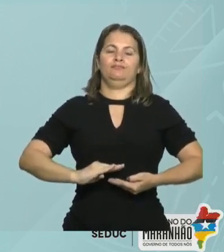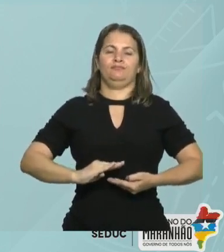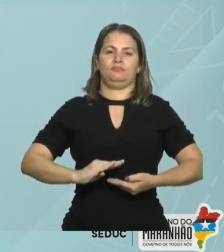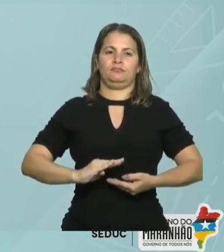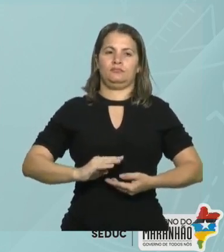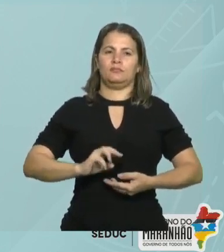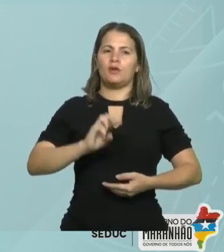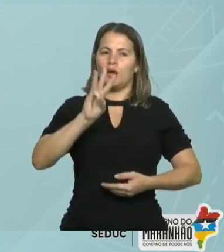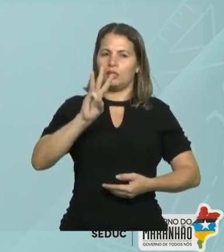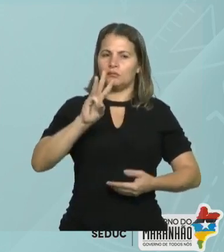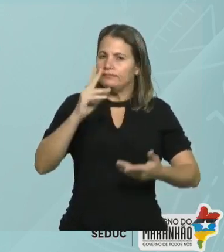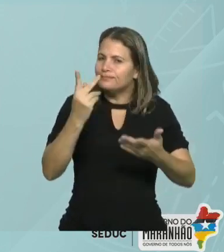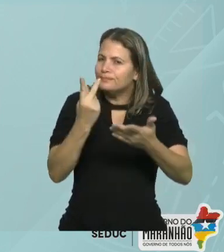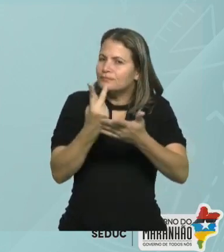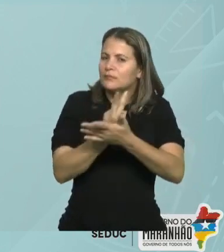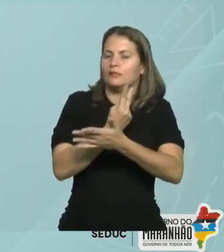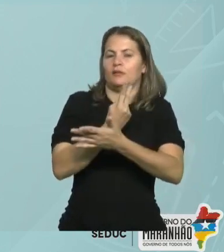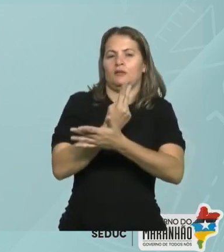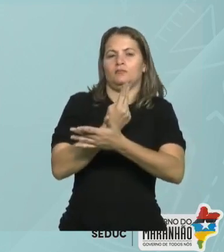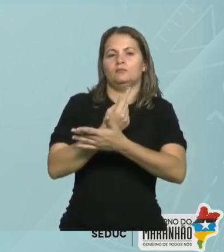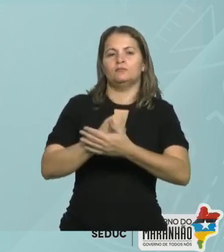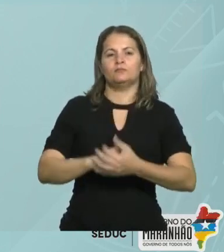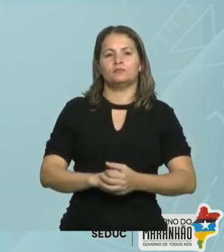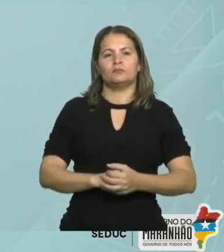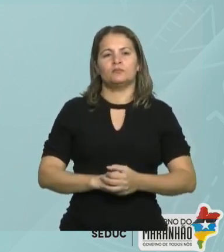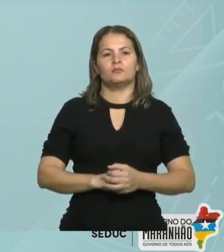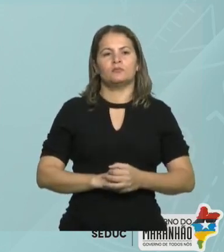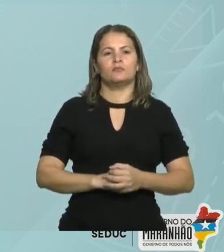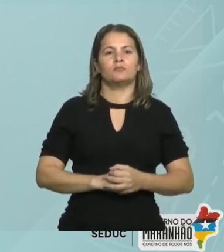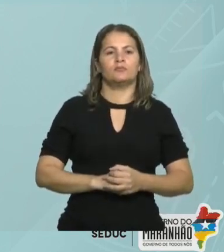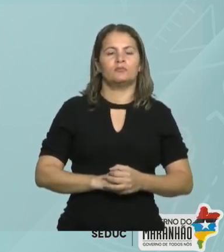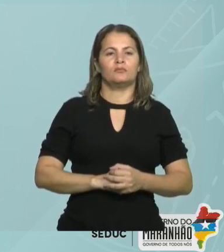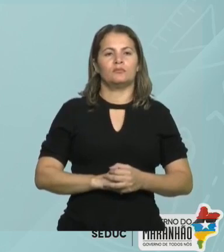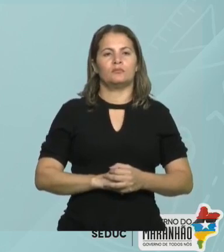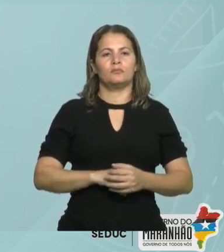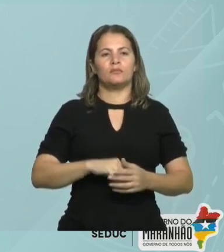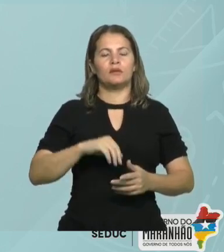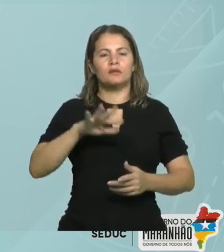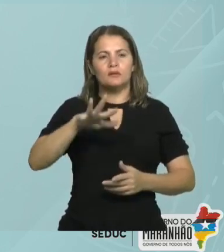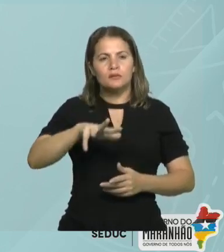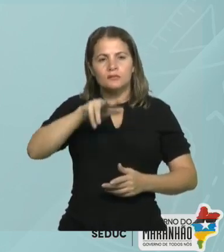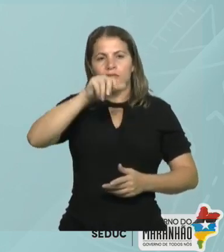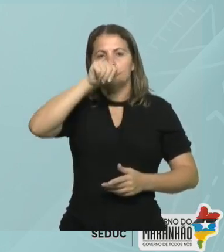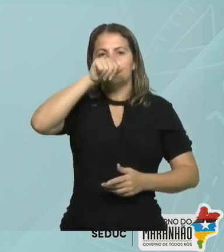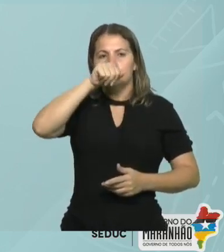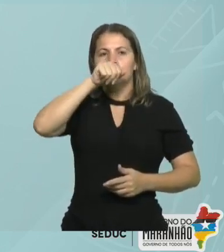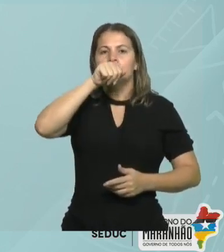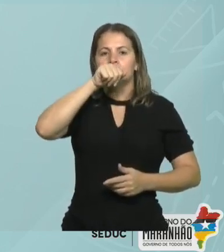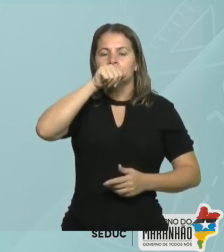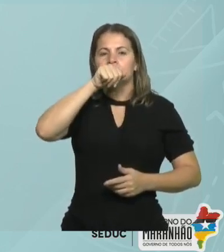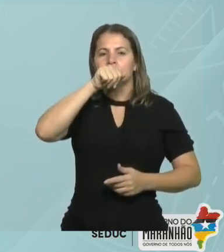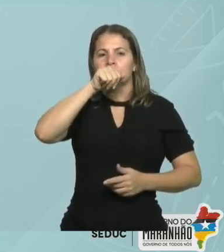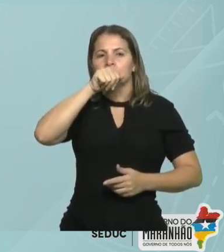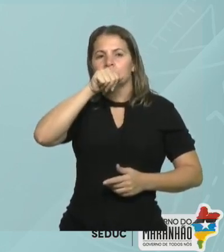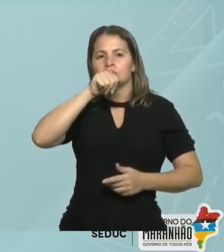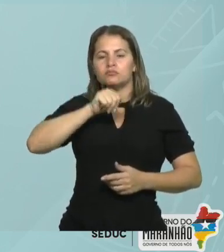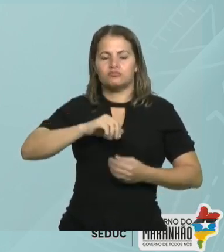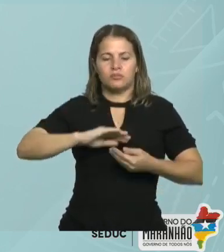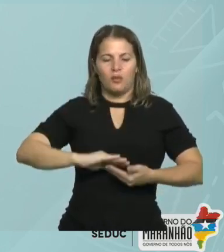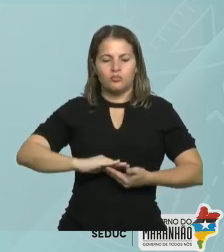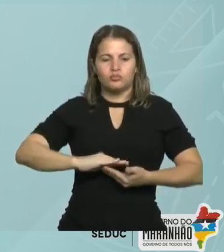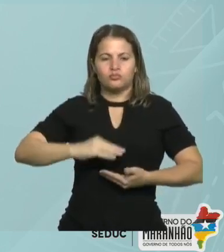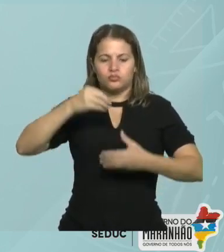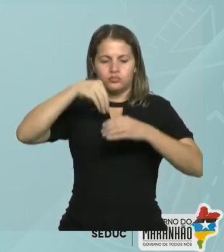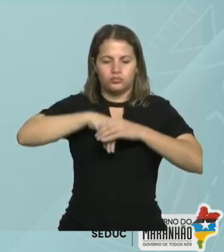está errada. E na expiração, a pressão interna não se torna menor, se torna